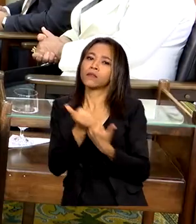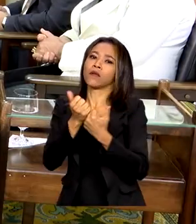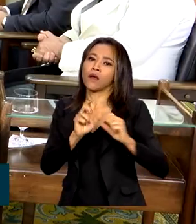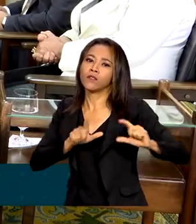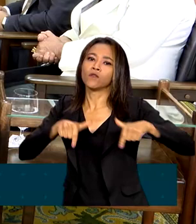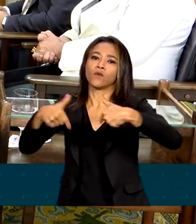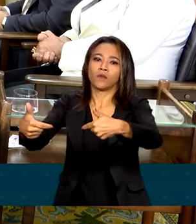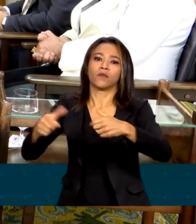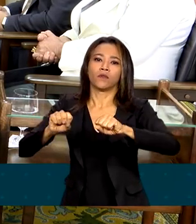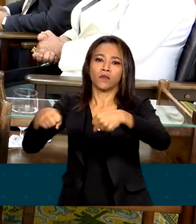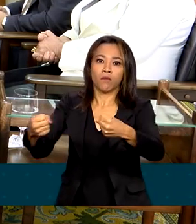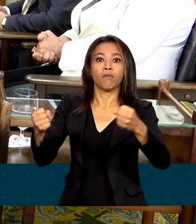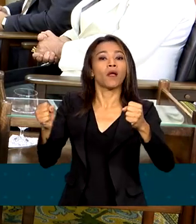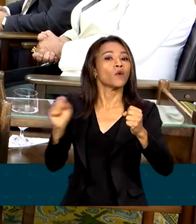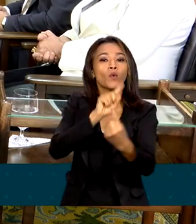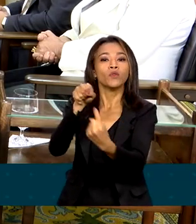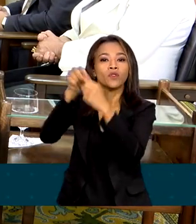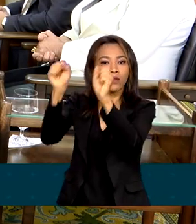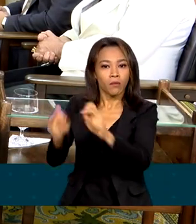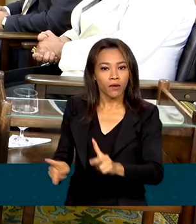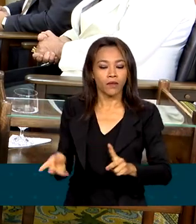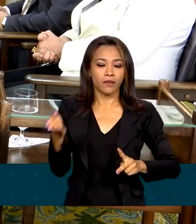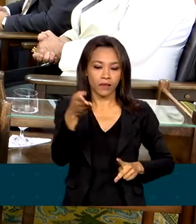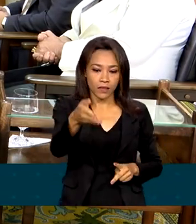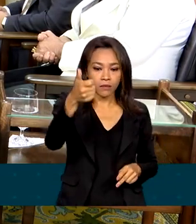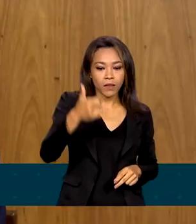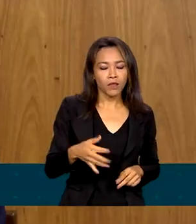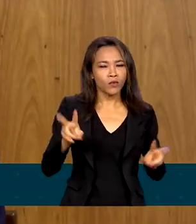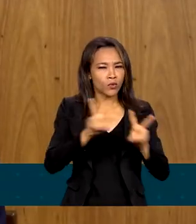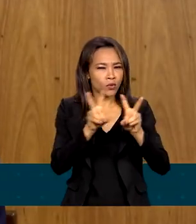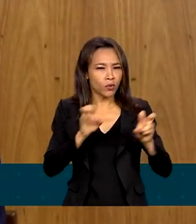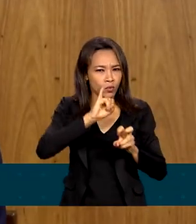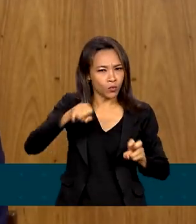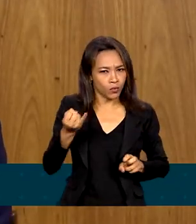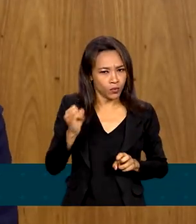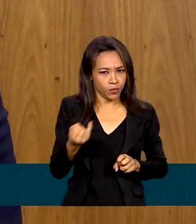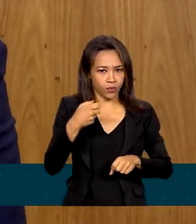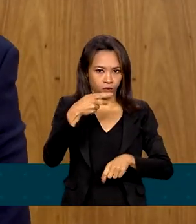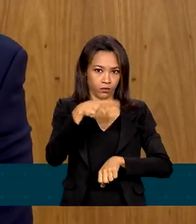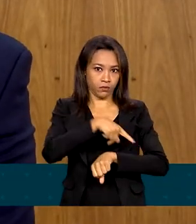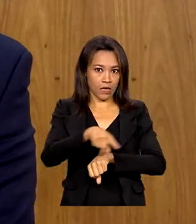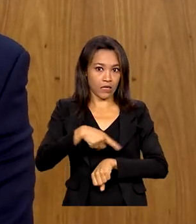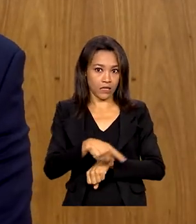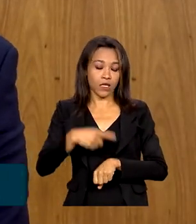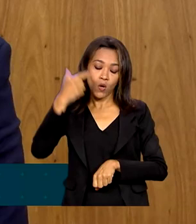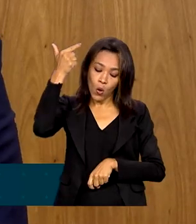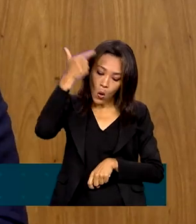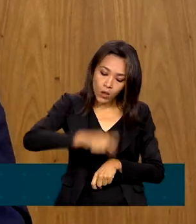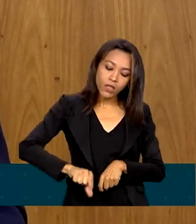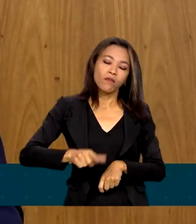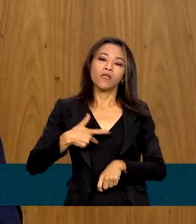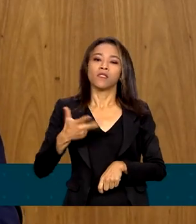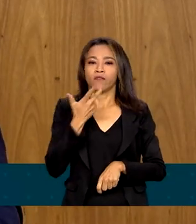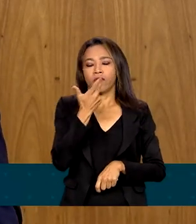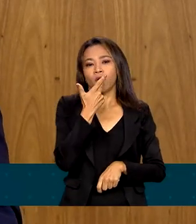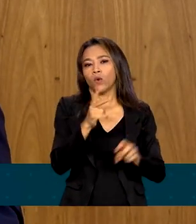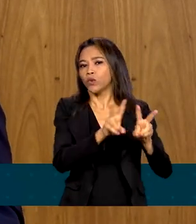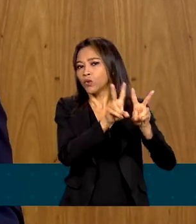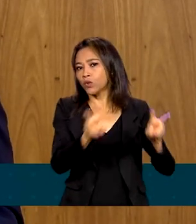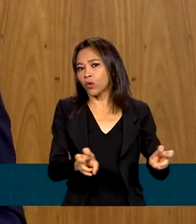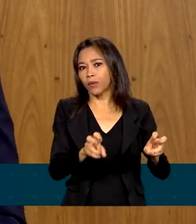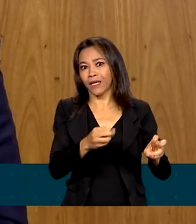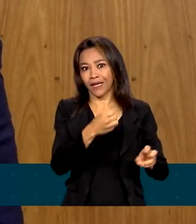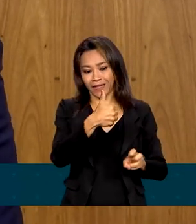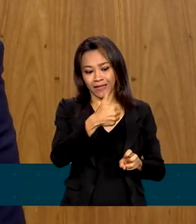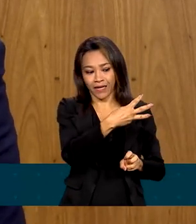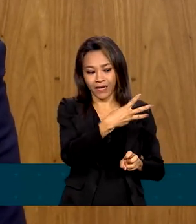o Copom vai definir a nova taxa básica de juros do país, o presidente voltou a criticar o atual patamar, que é de